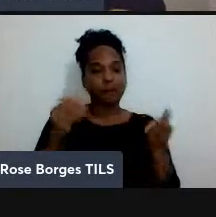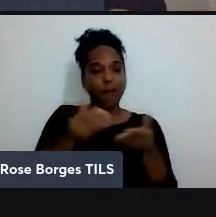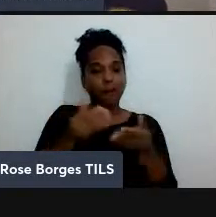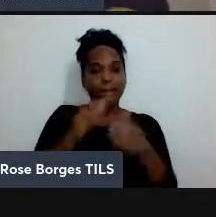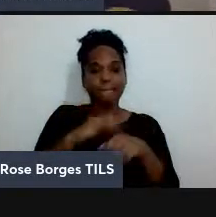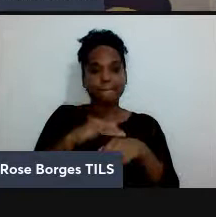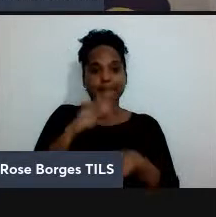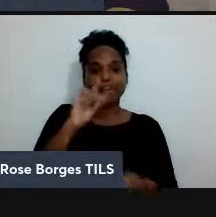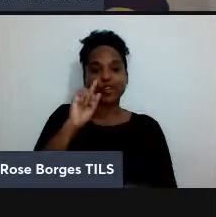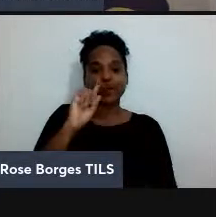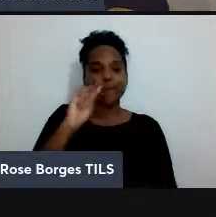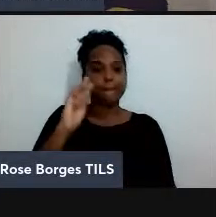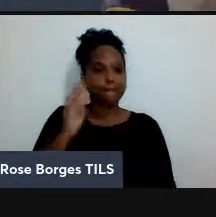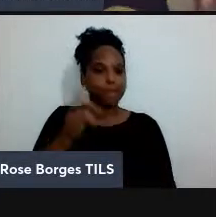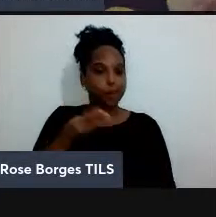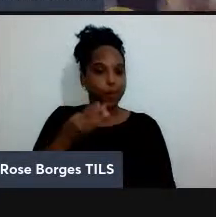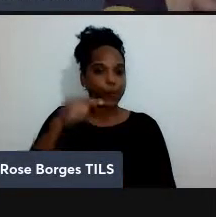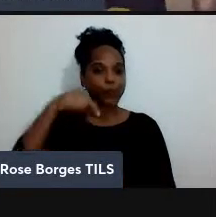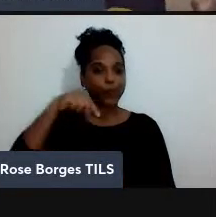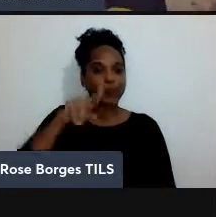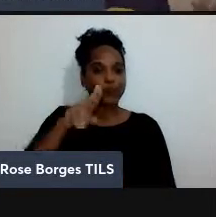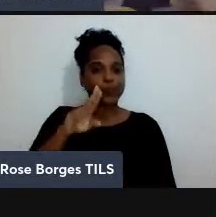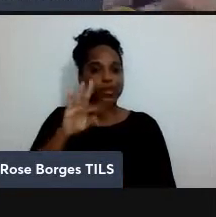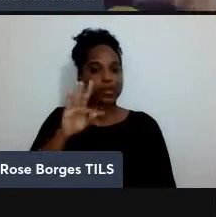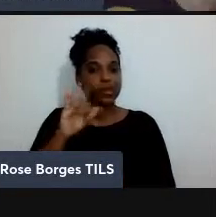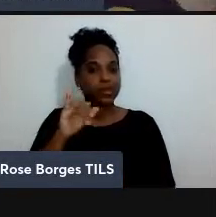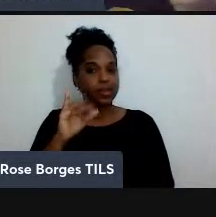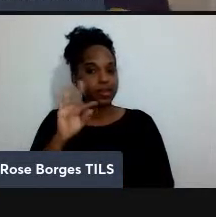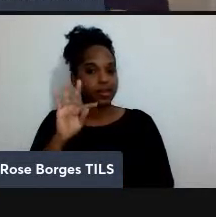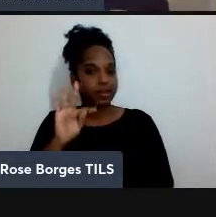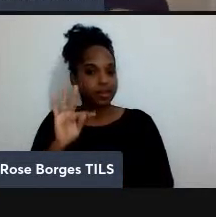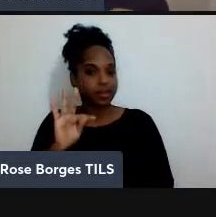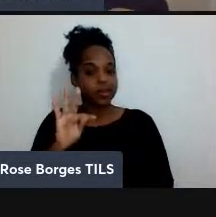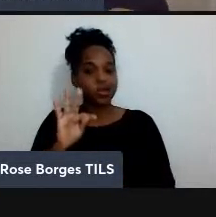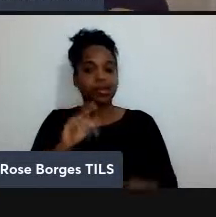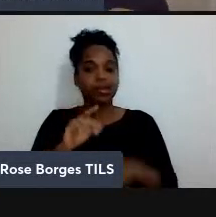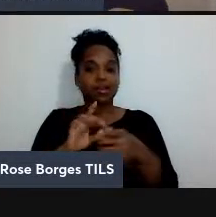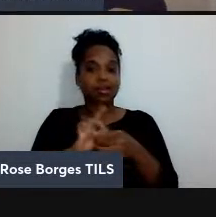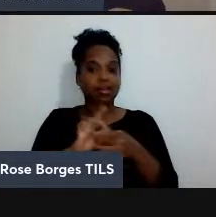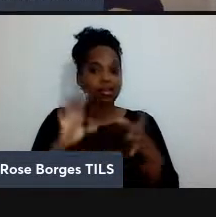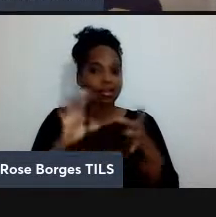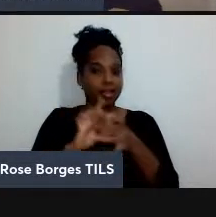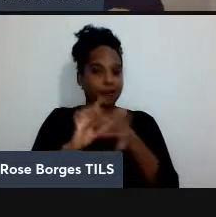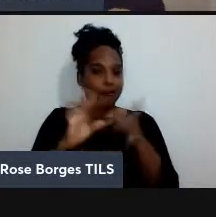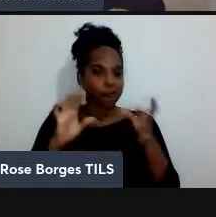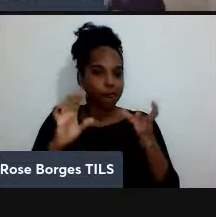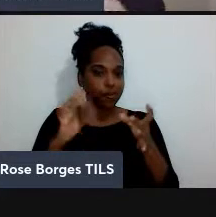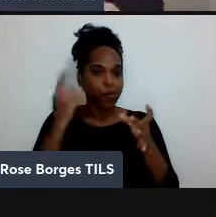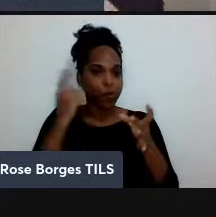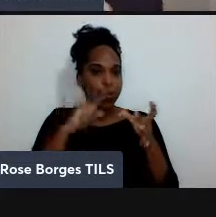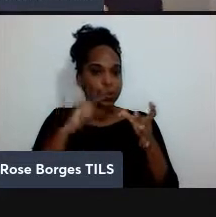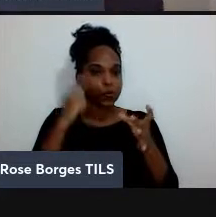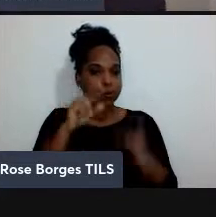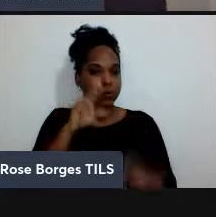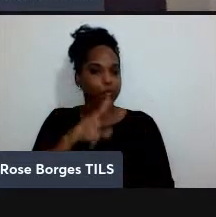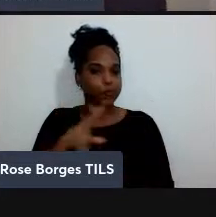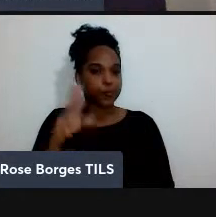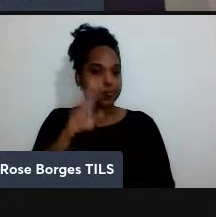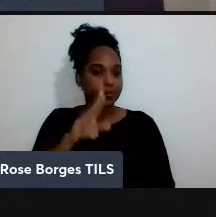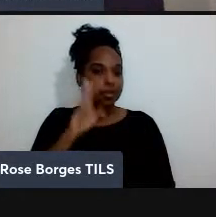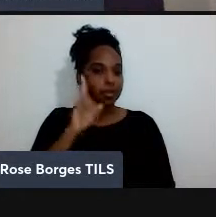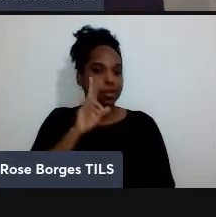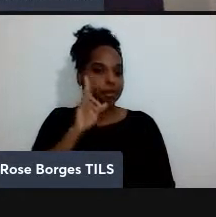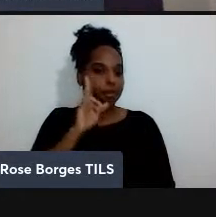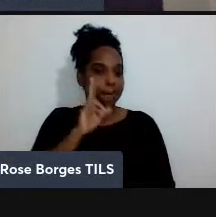já com correção de erros ou seja mil qubits livres para a gente poder brincar com eles lembrando que